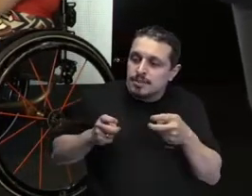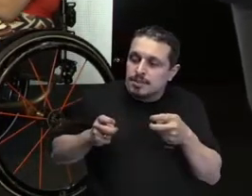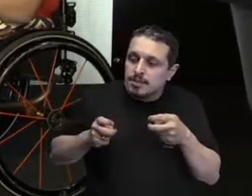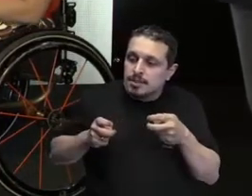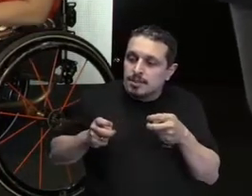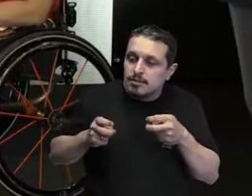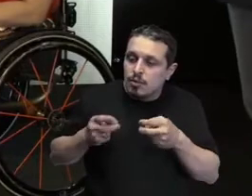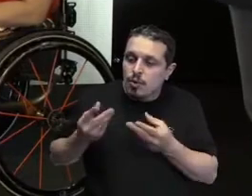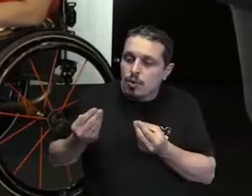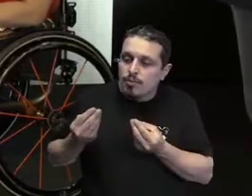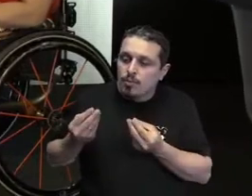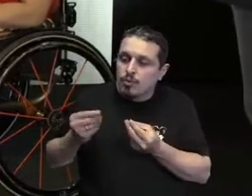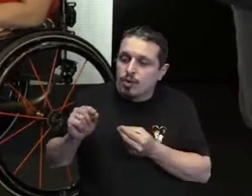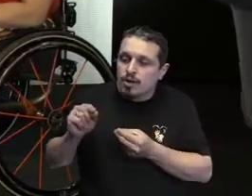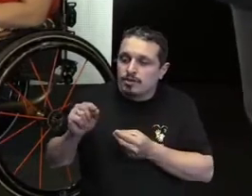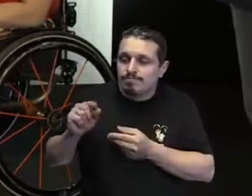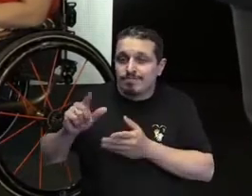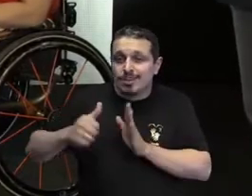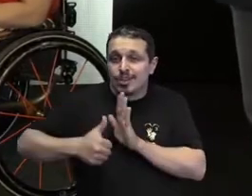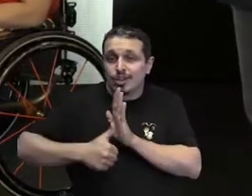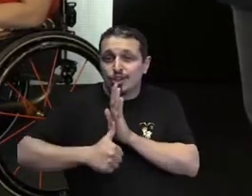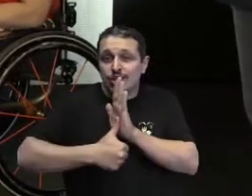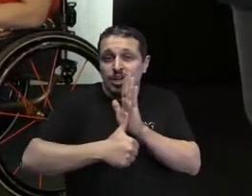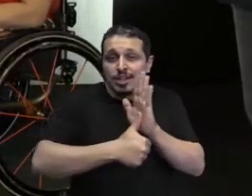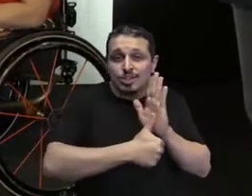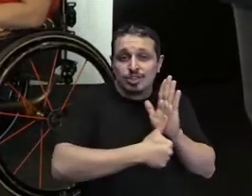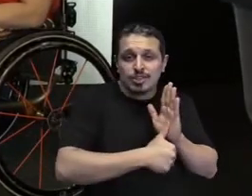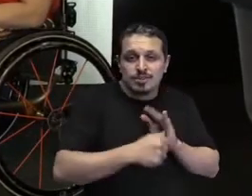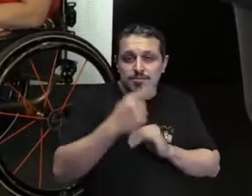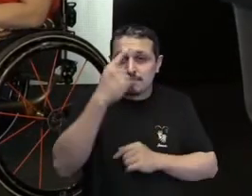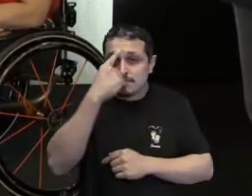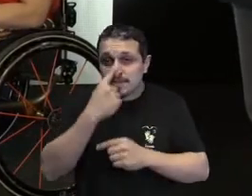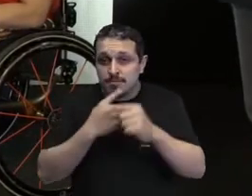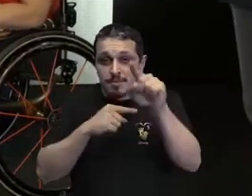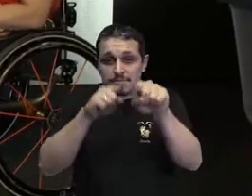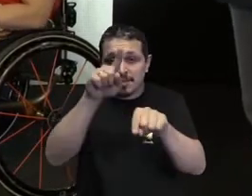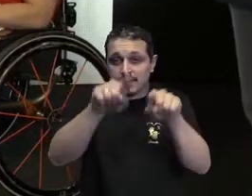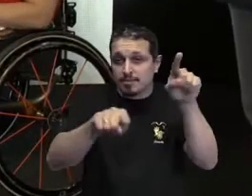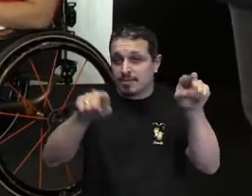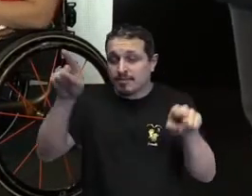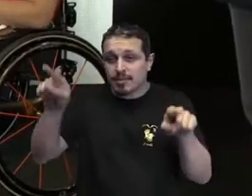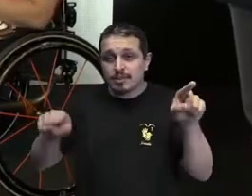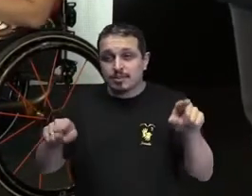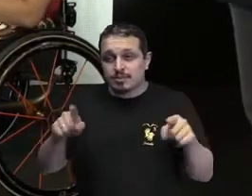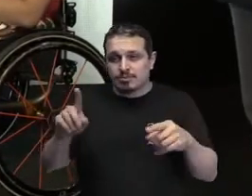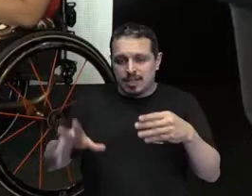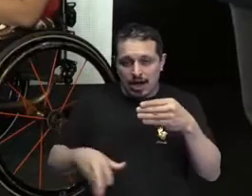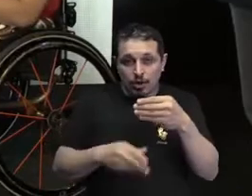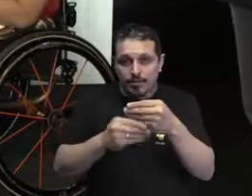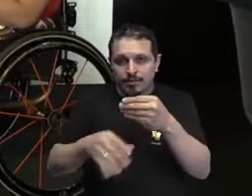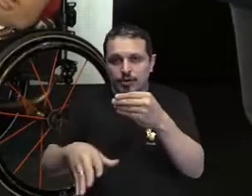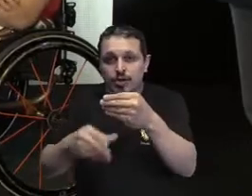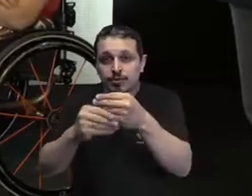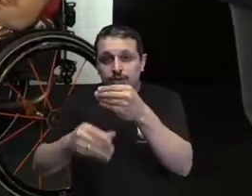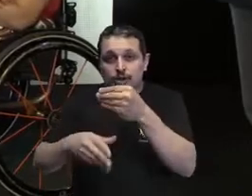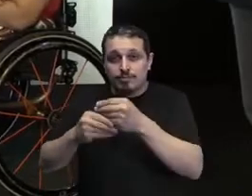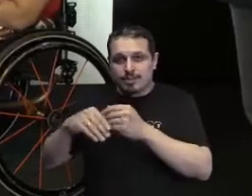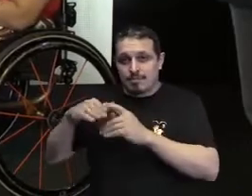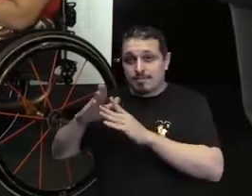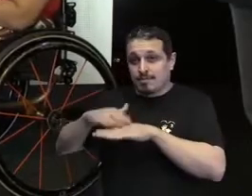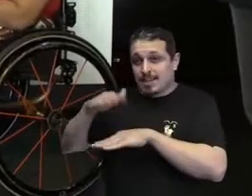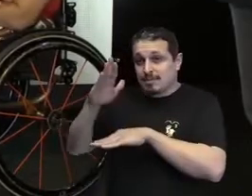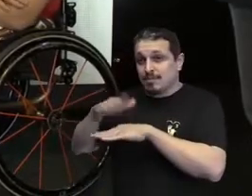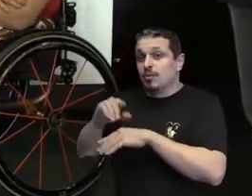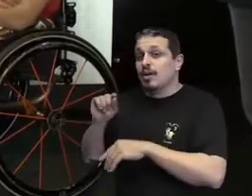várias identidades, né, que a tornam uma pessoa mais provável a sofrer preconceitos, né?